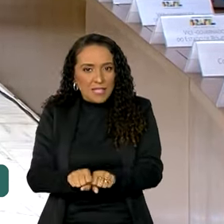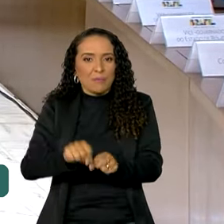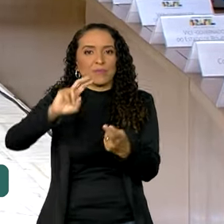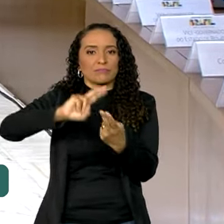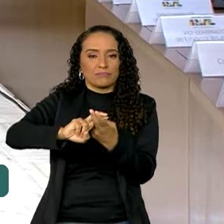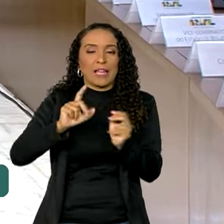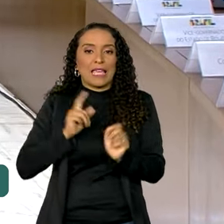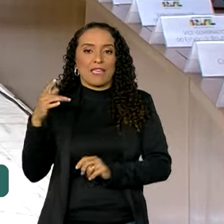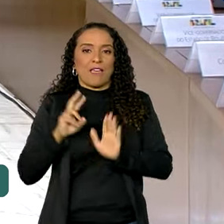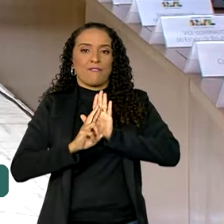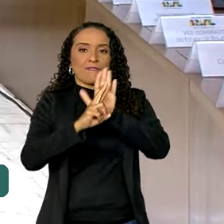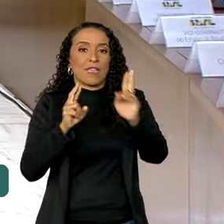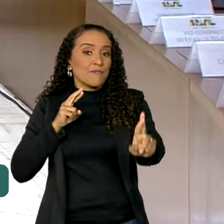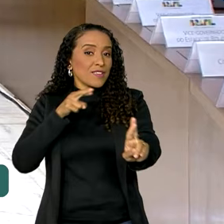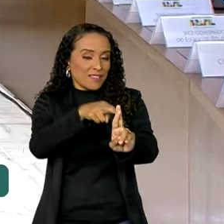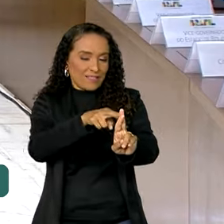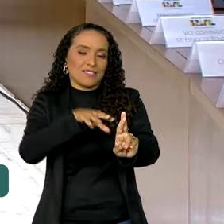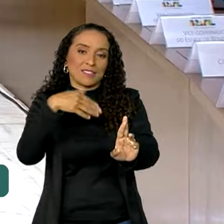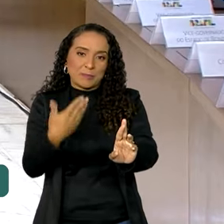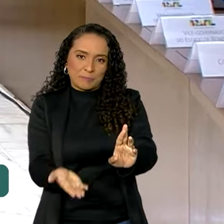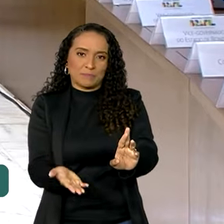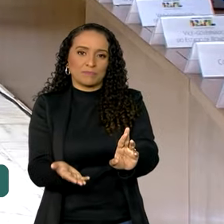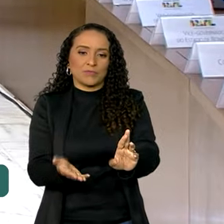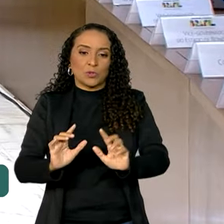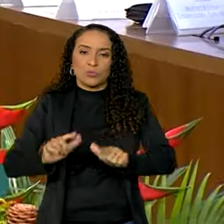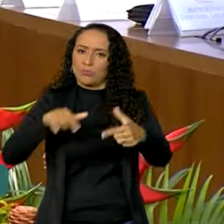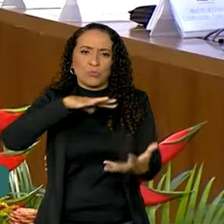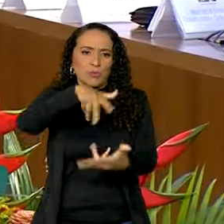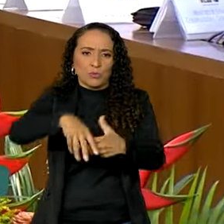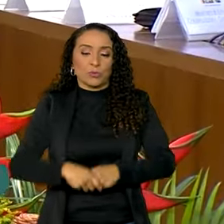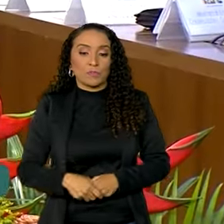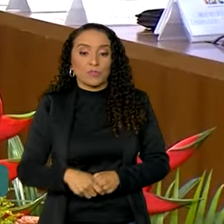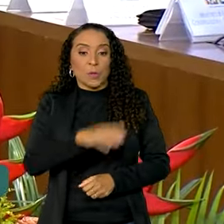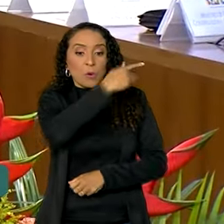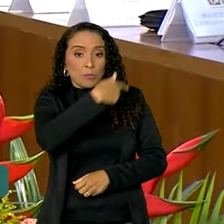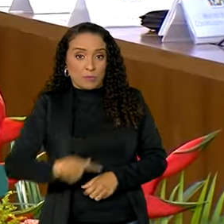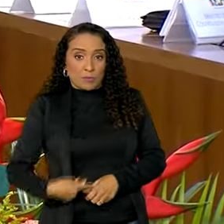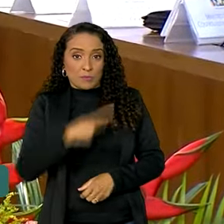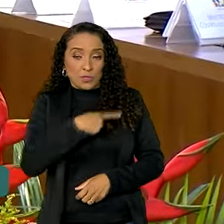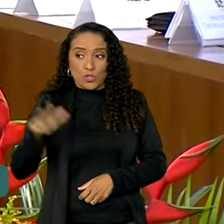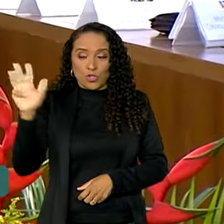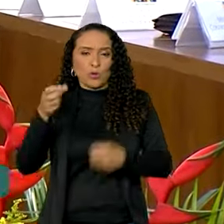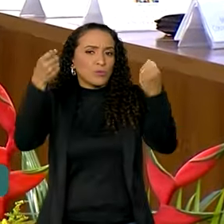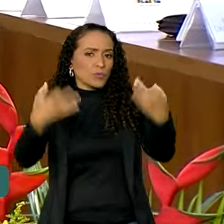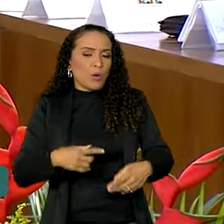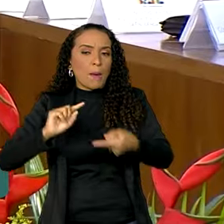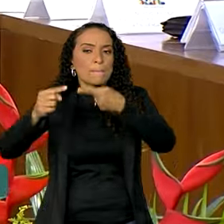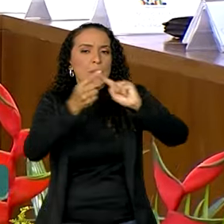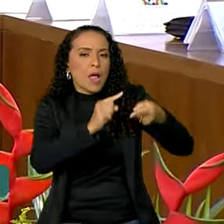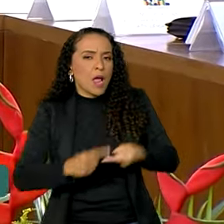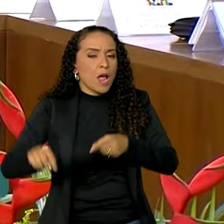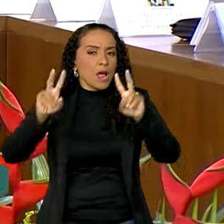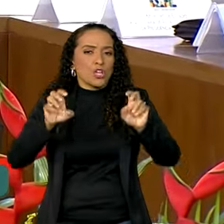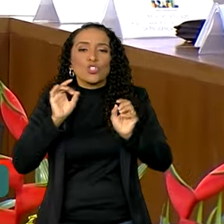que é referência para o mundo todo. O presidente Lula destacou que as discussões sobre o assunto